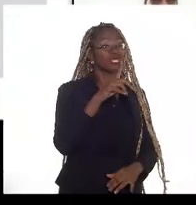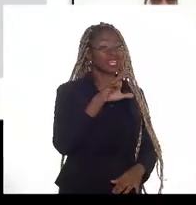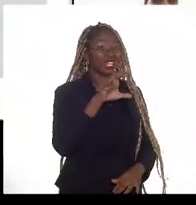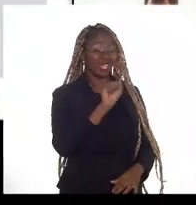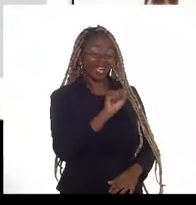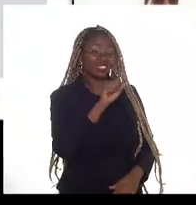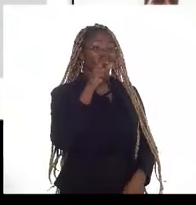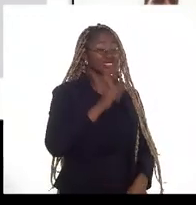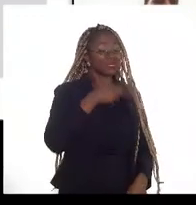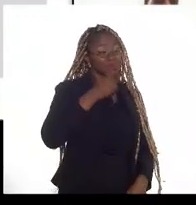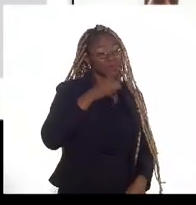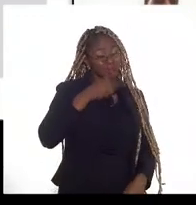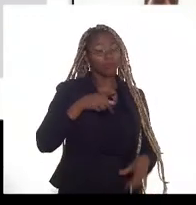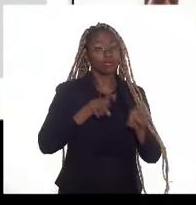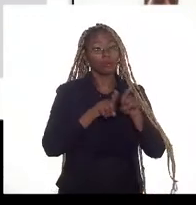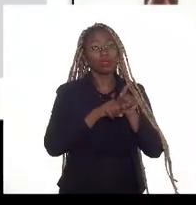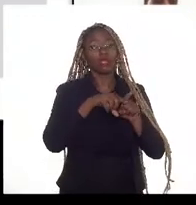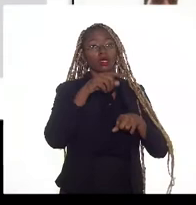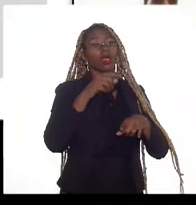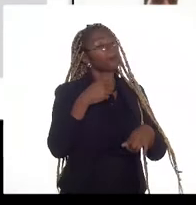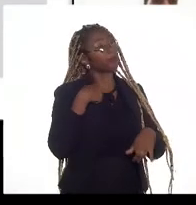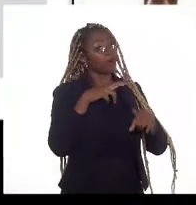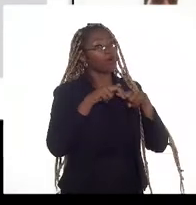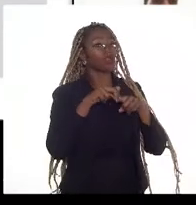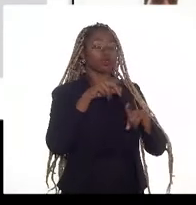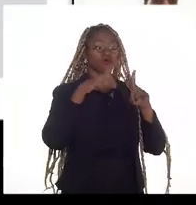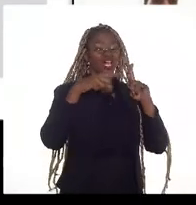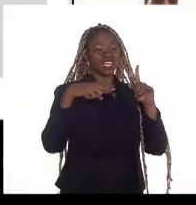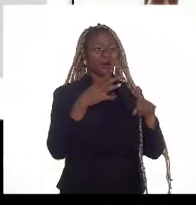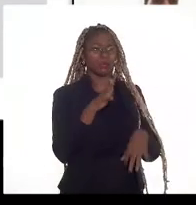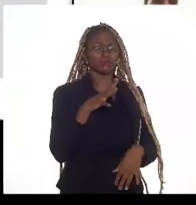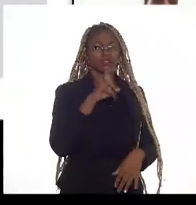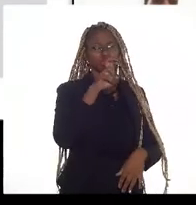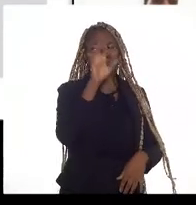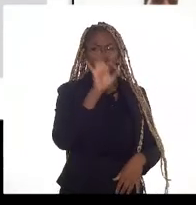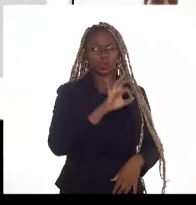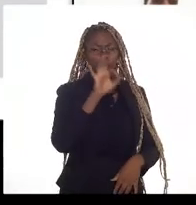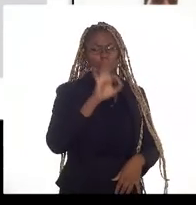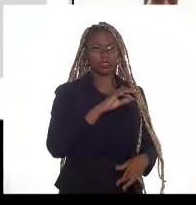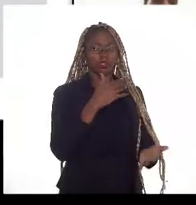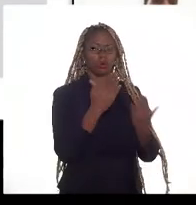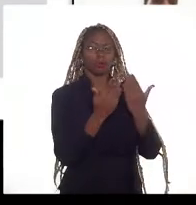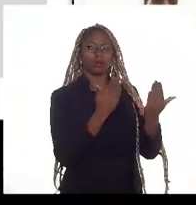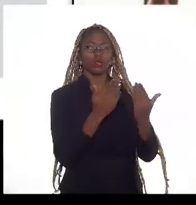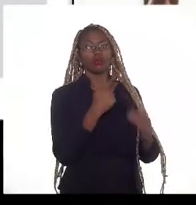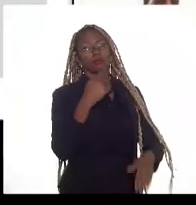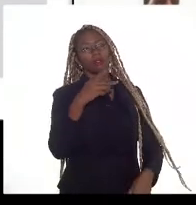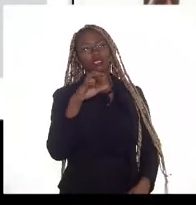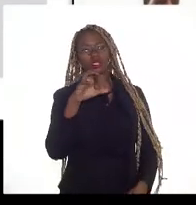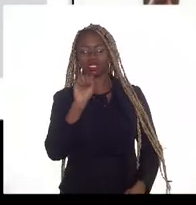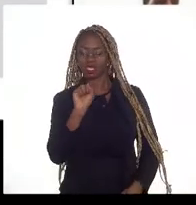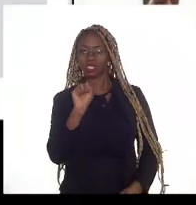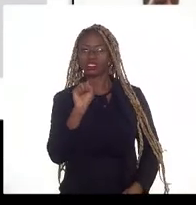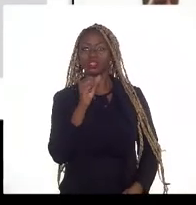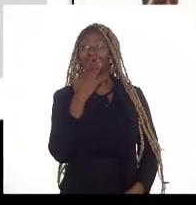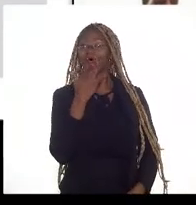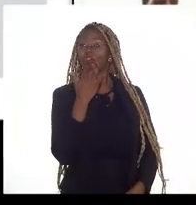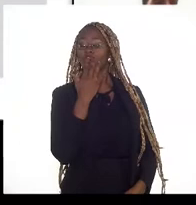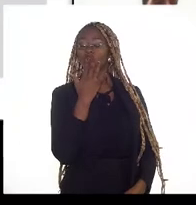quando o PCS faria mais ou menos 5% em relação ao PCS da